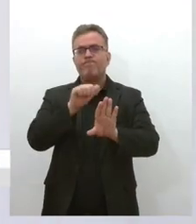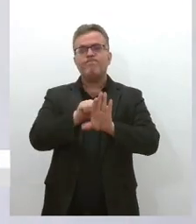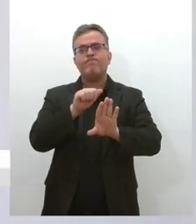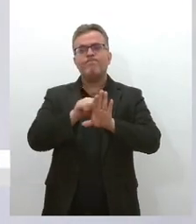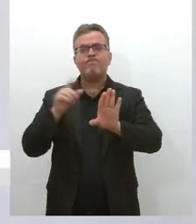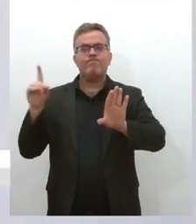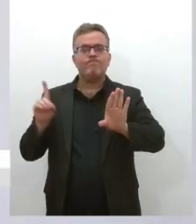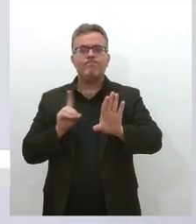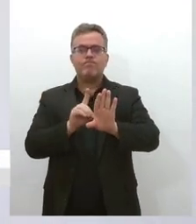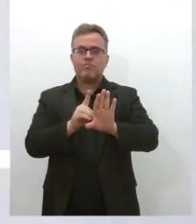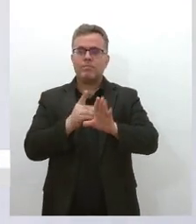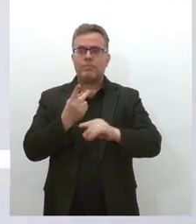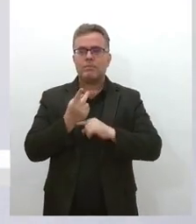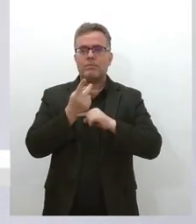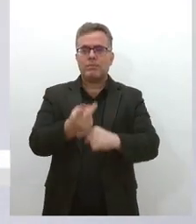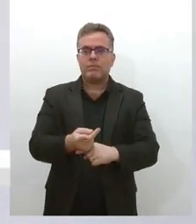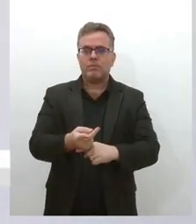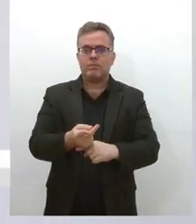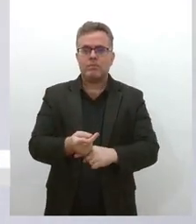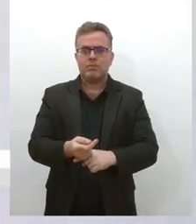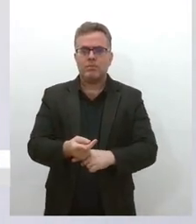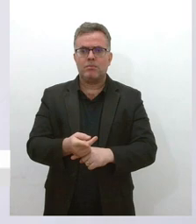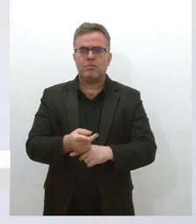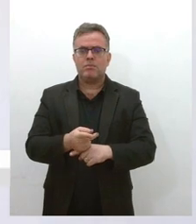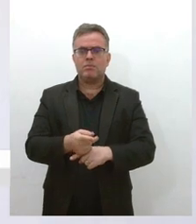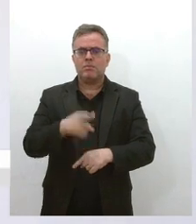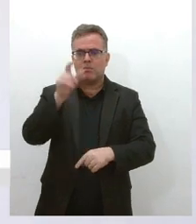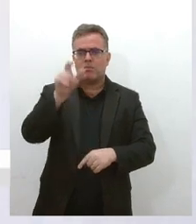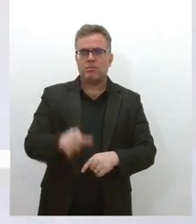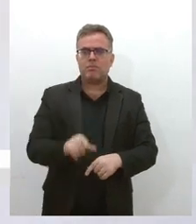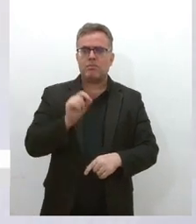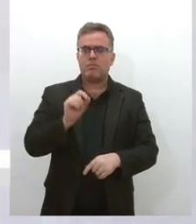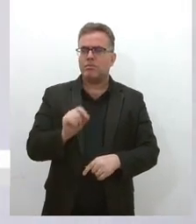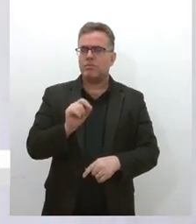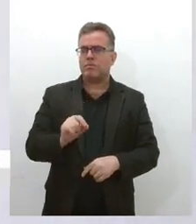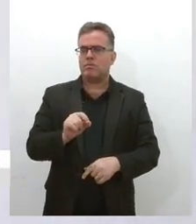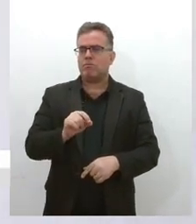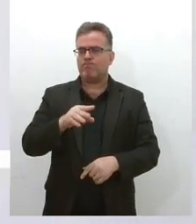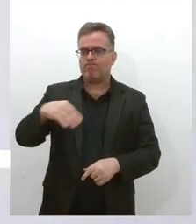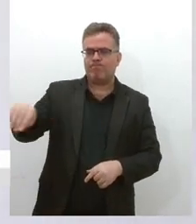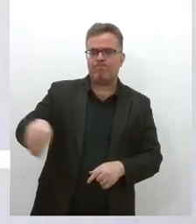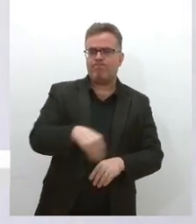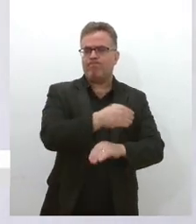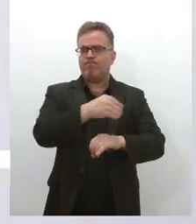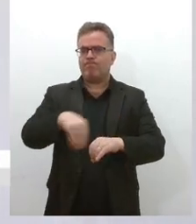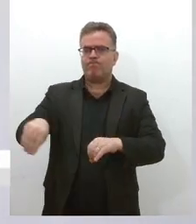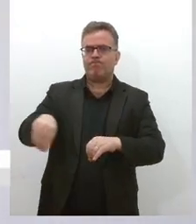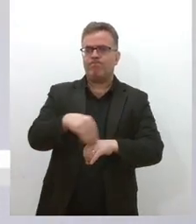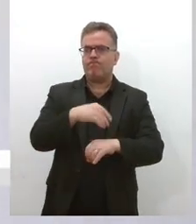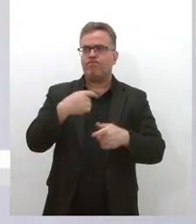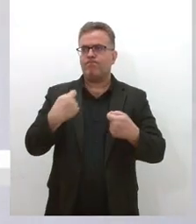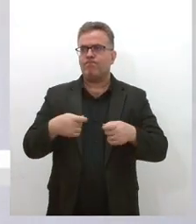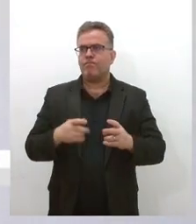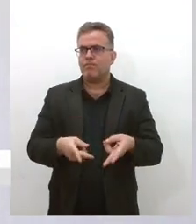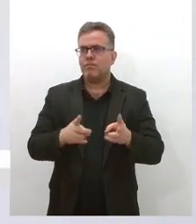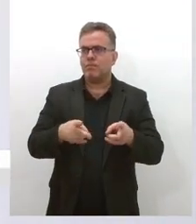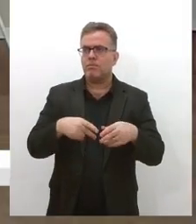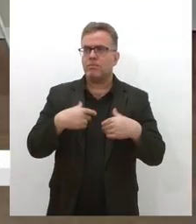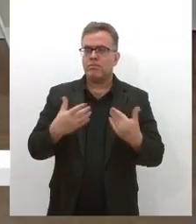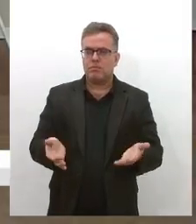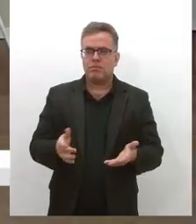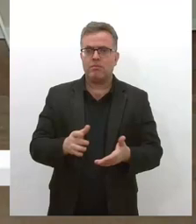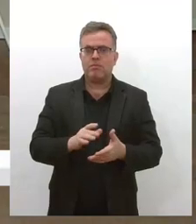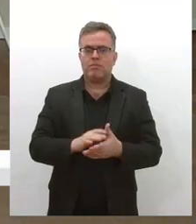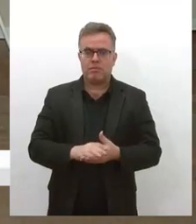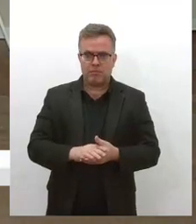lhe procurar porque enxerga você um interlocutor entre a demanda que ela apresenta, a necessidade